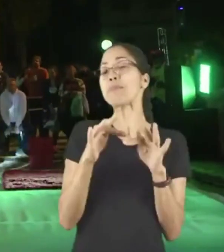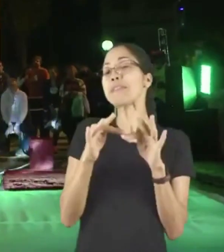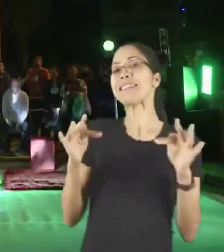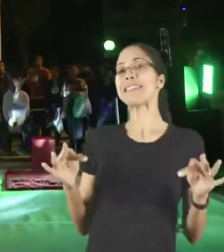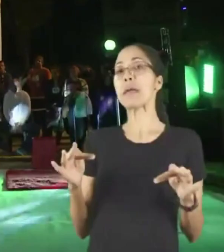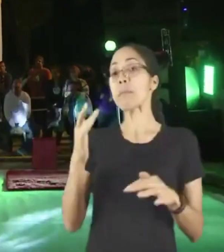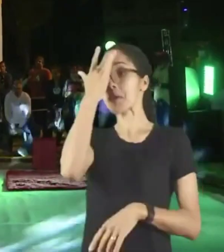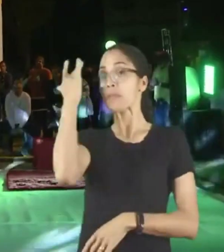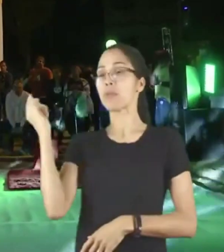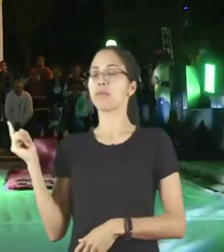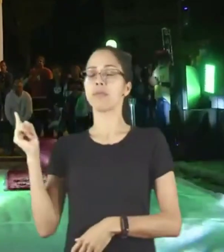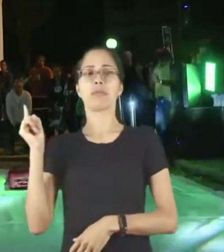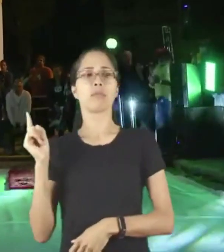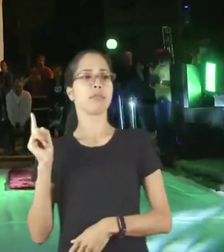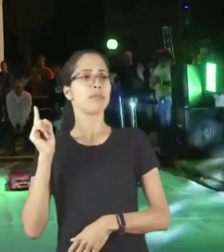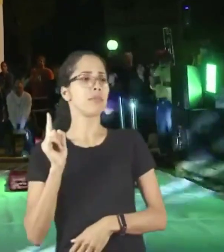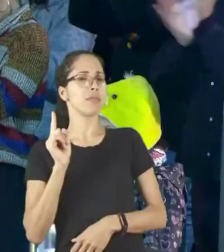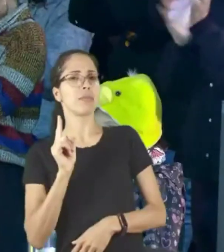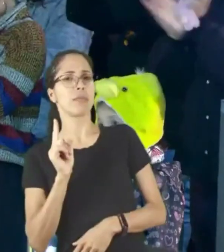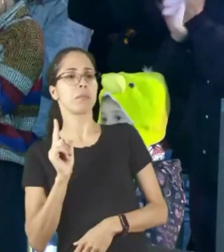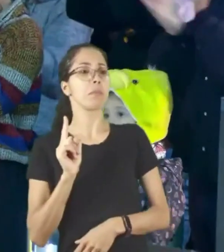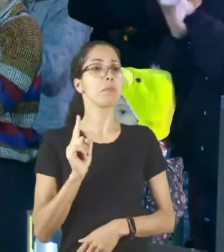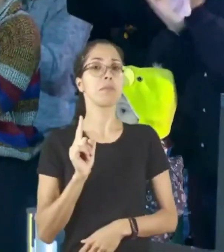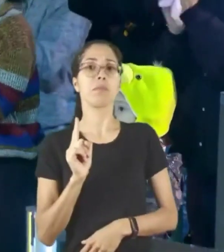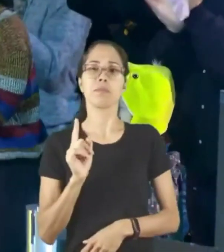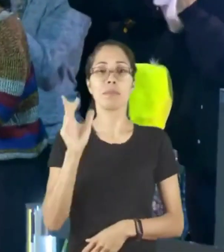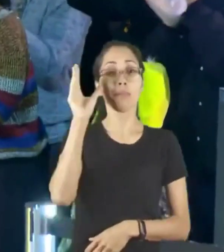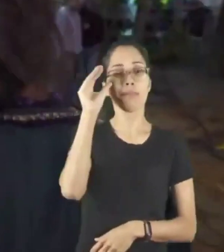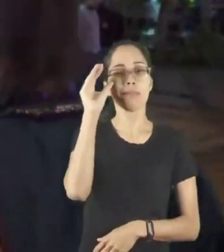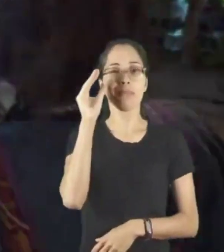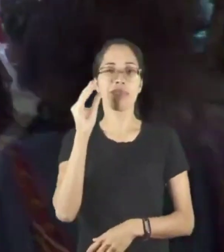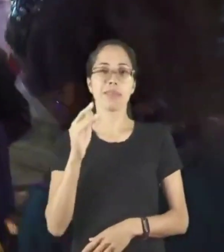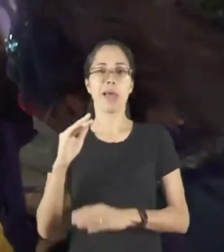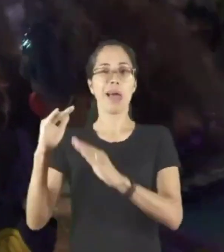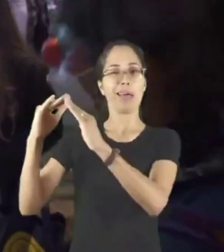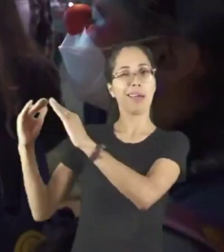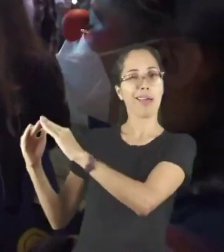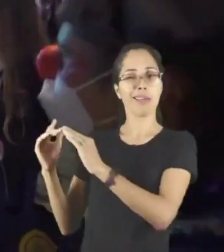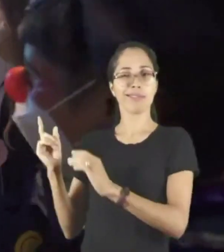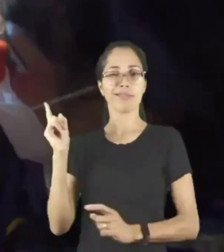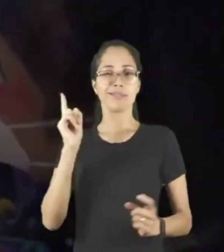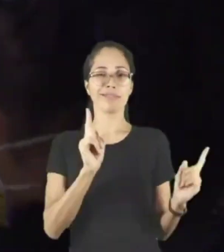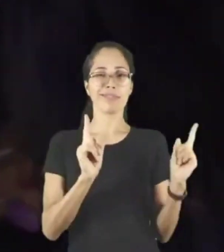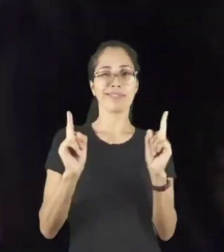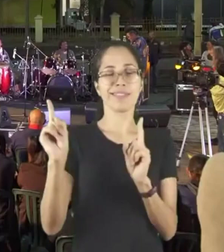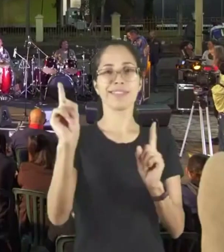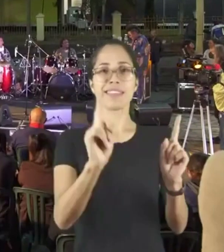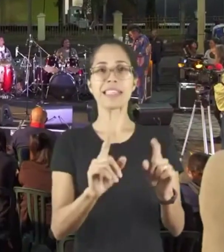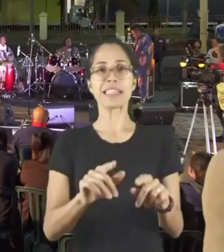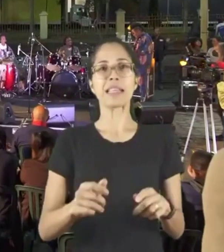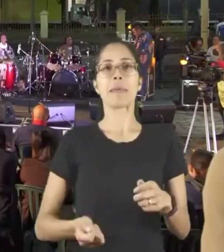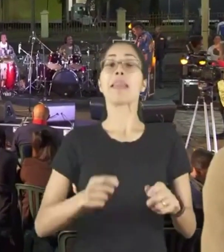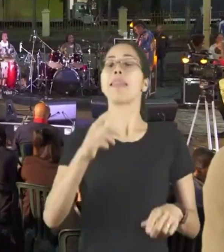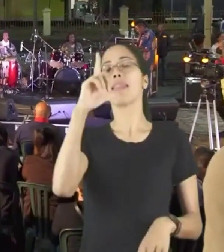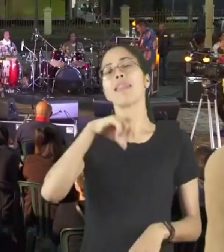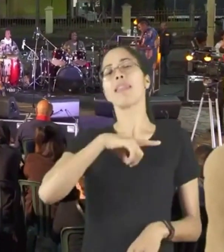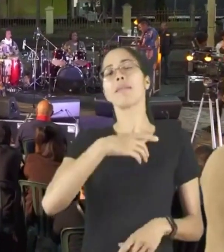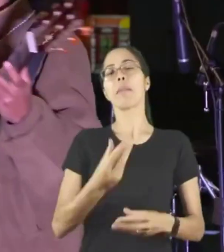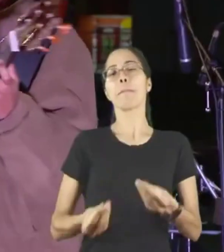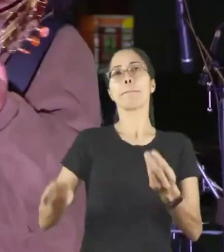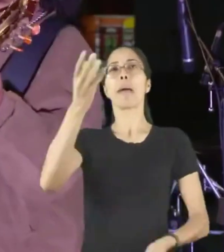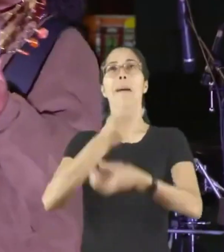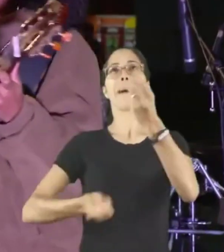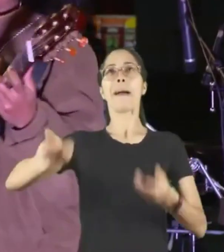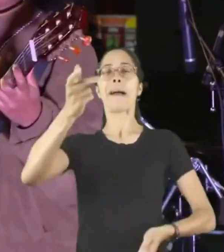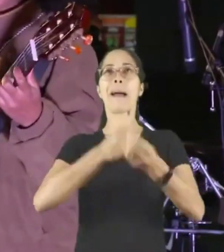parando, quem mora nas redondezas vai chegando. Já tinha uma labarista fazendo uma coisa ali, já tinha um senhor dançando